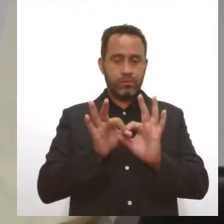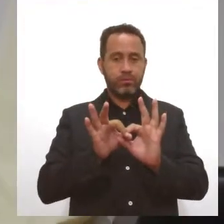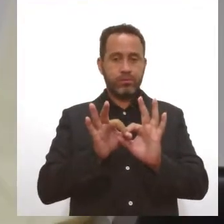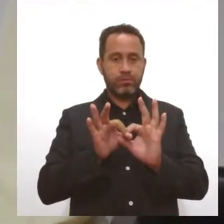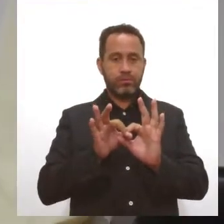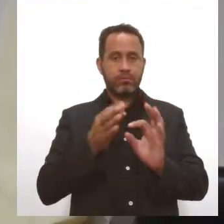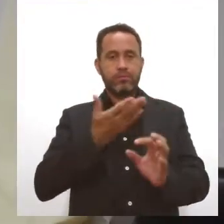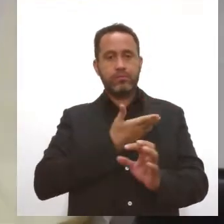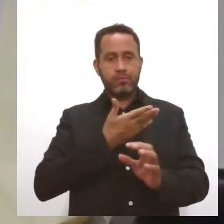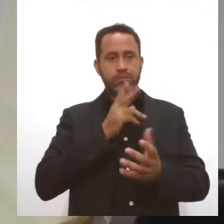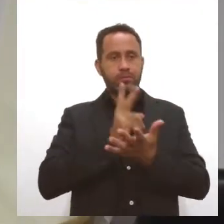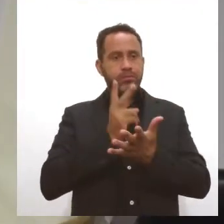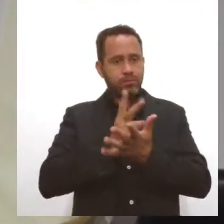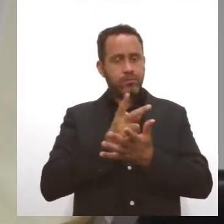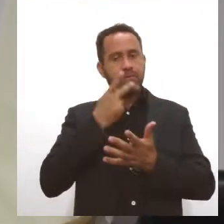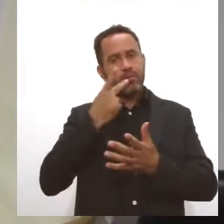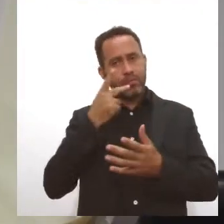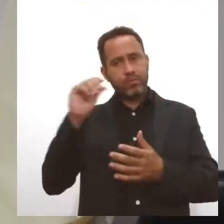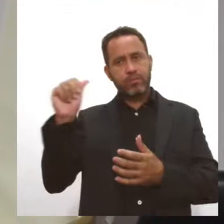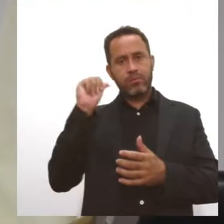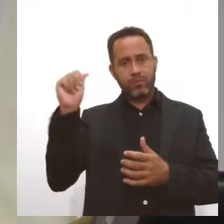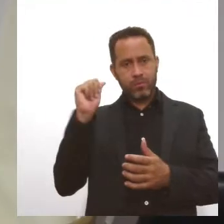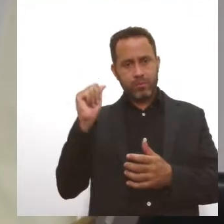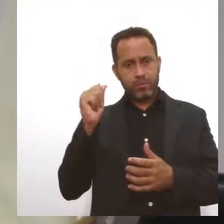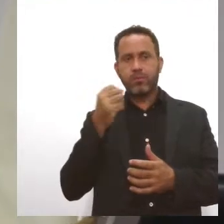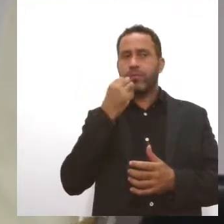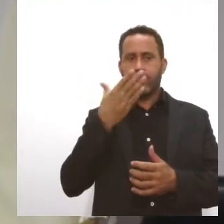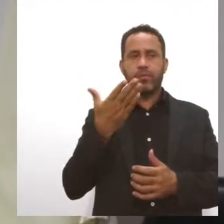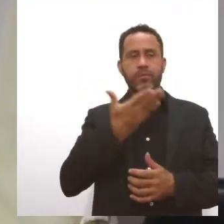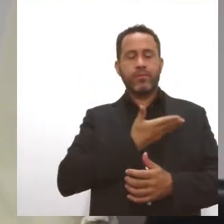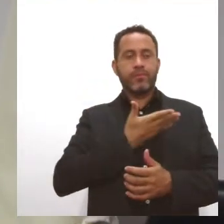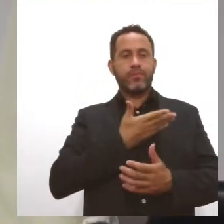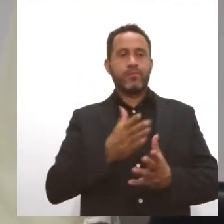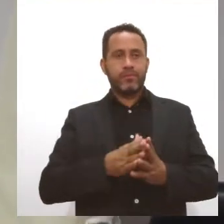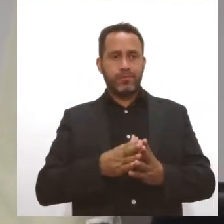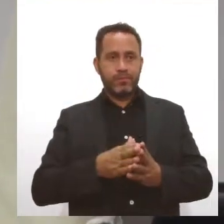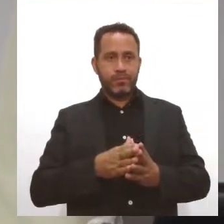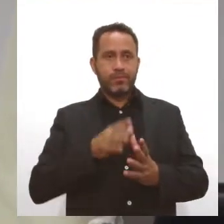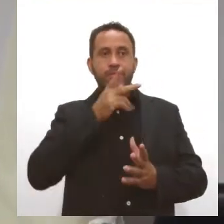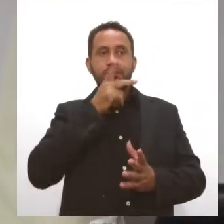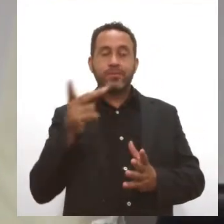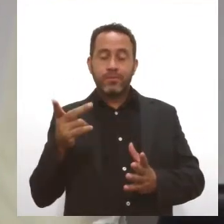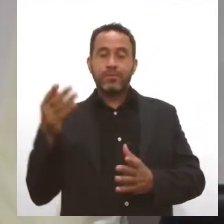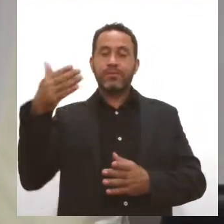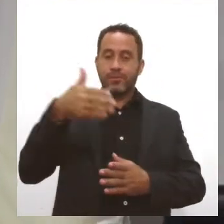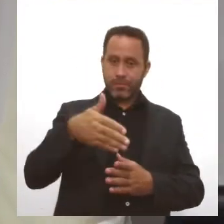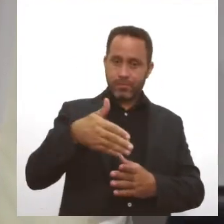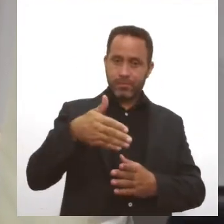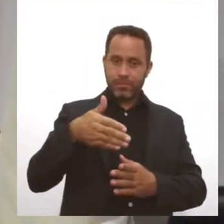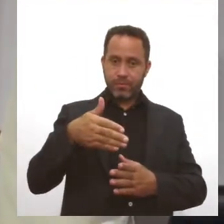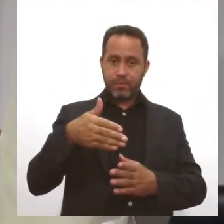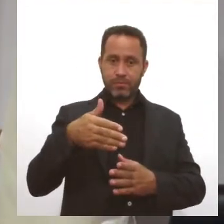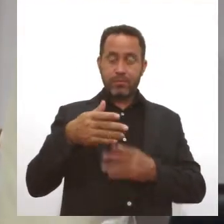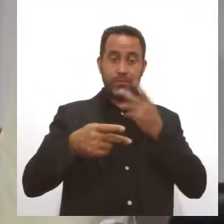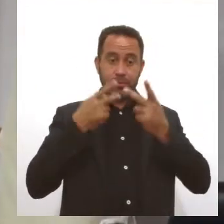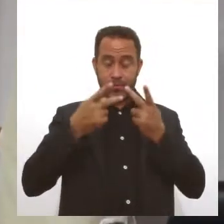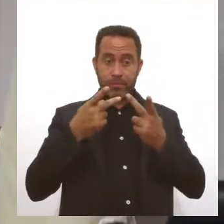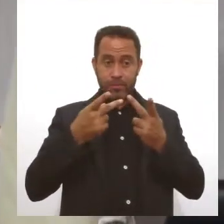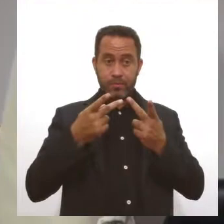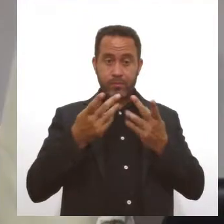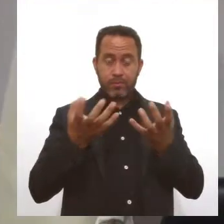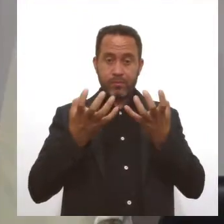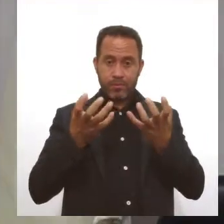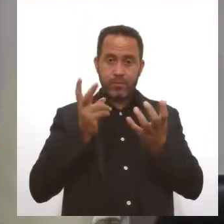desembargador, sempre tivemos uma boa convivência. E nós devemos visitar agora institucionalmente para dizer que queremos continuar